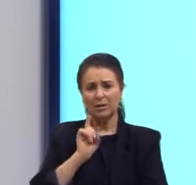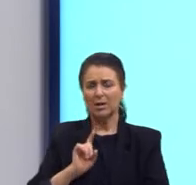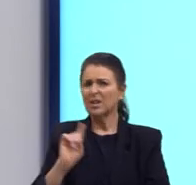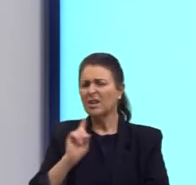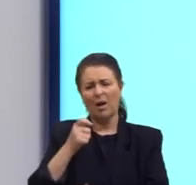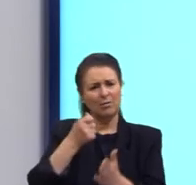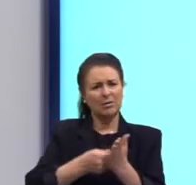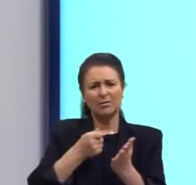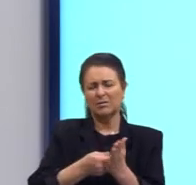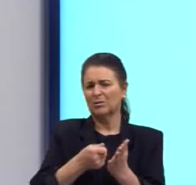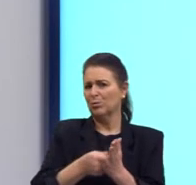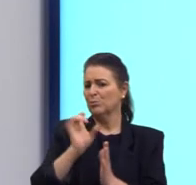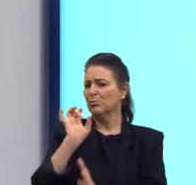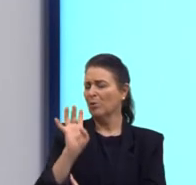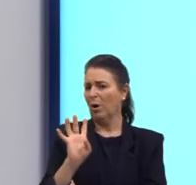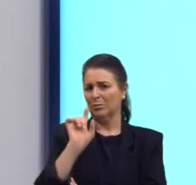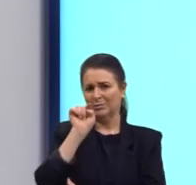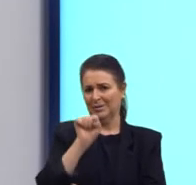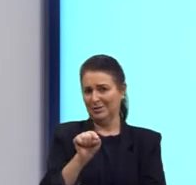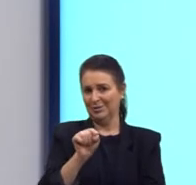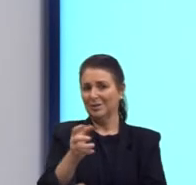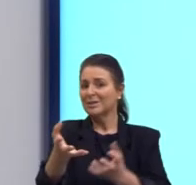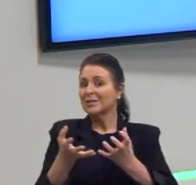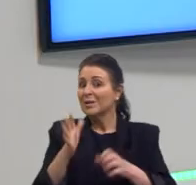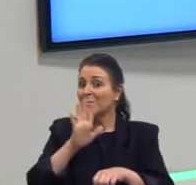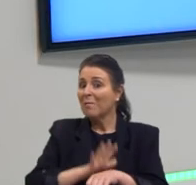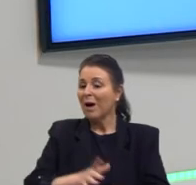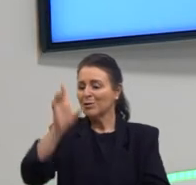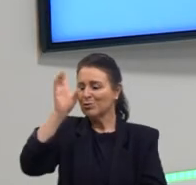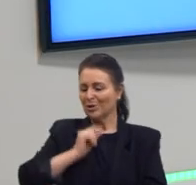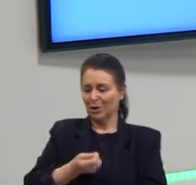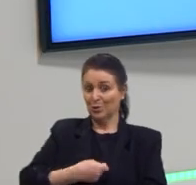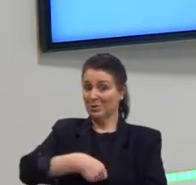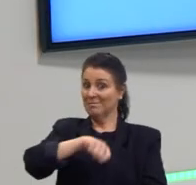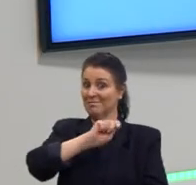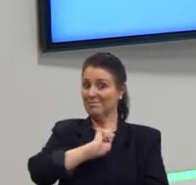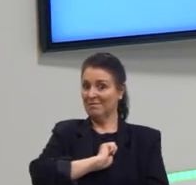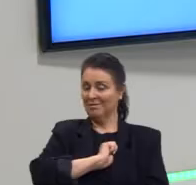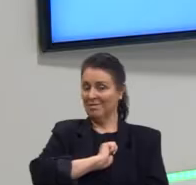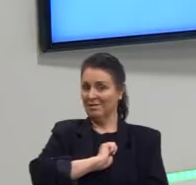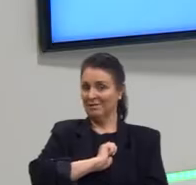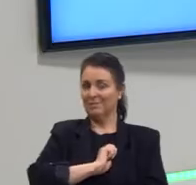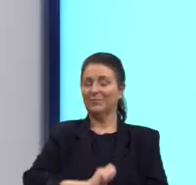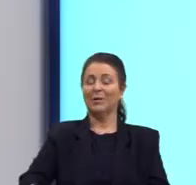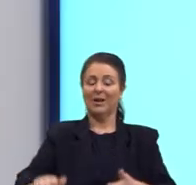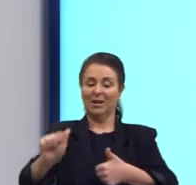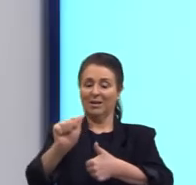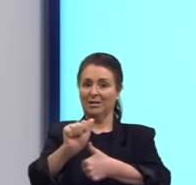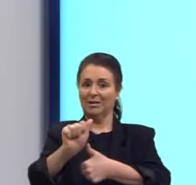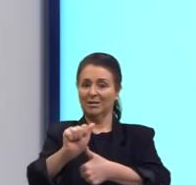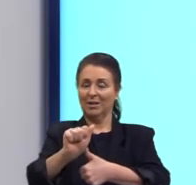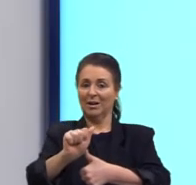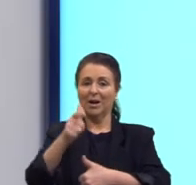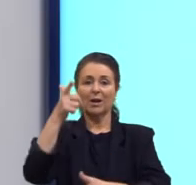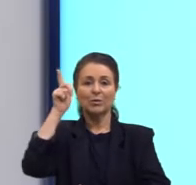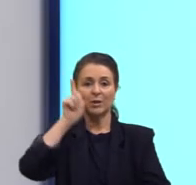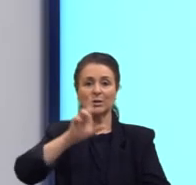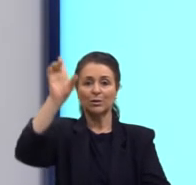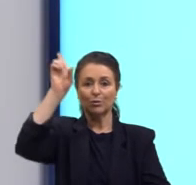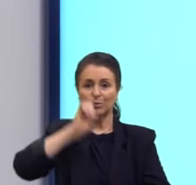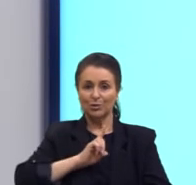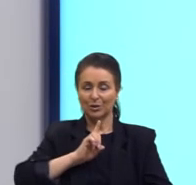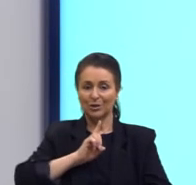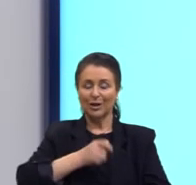lutando exatamente por isso. Eles criam mais os direitos civis mesmo. Então, é a opção A. A conquista de direitos